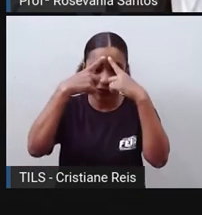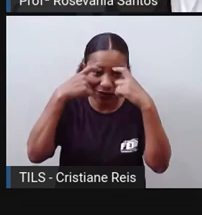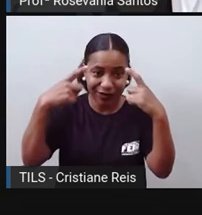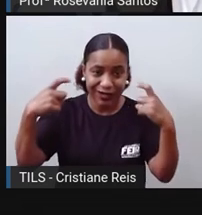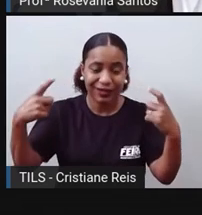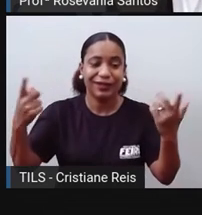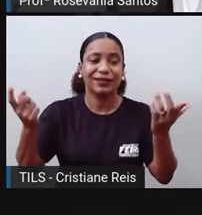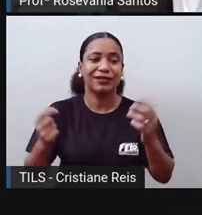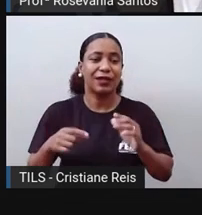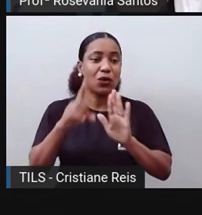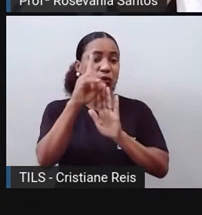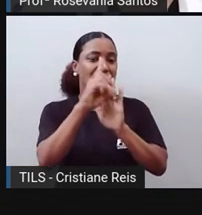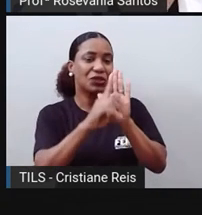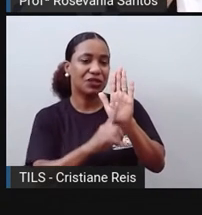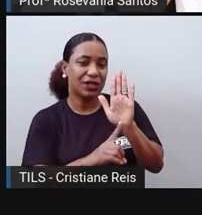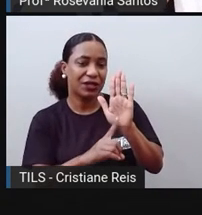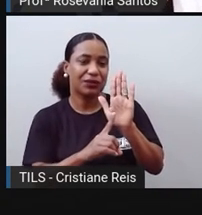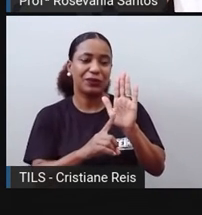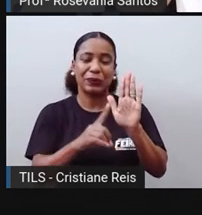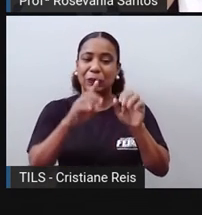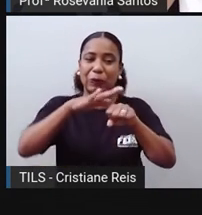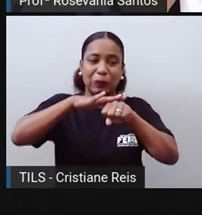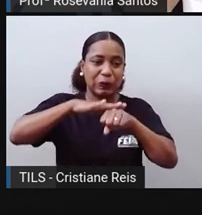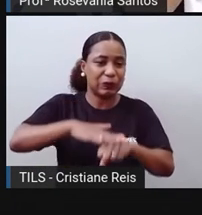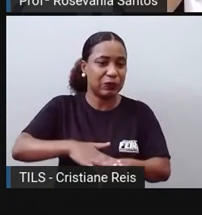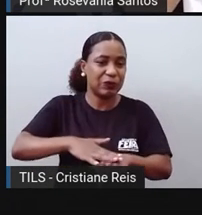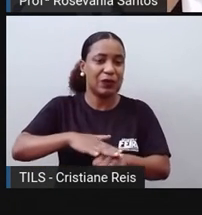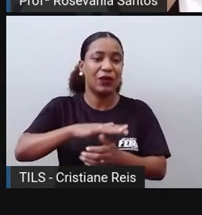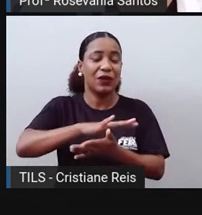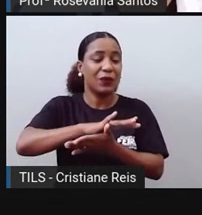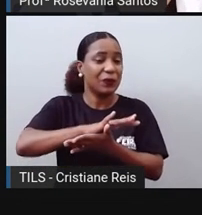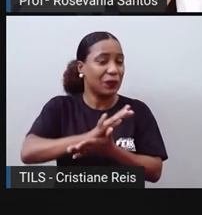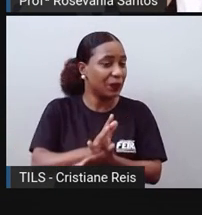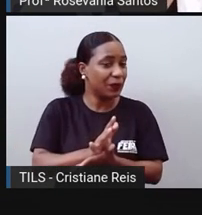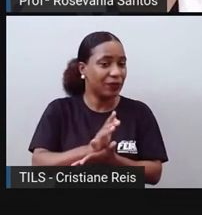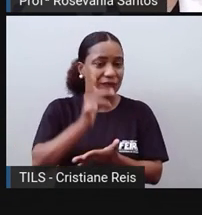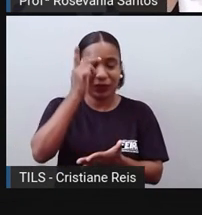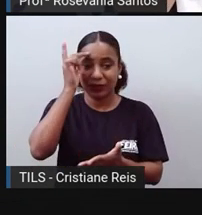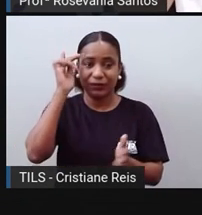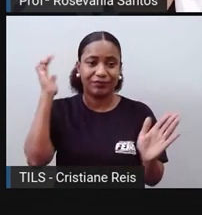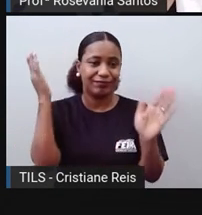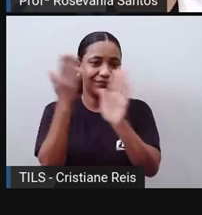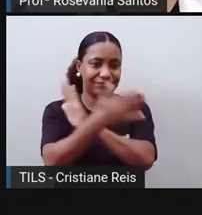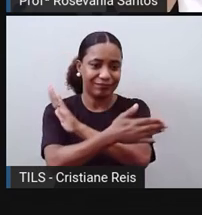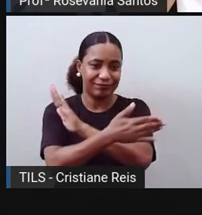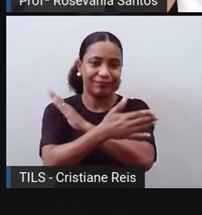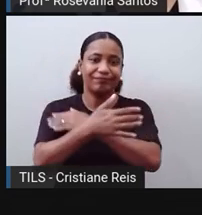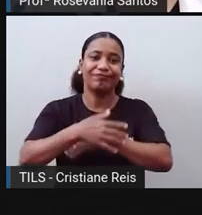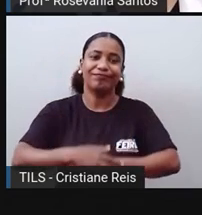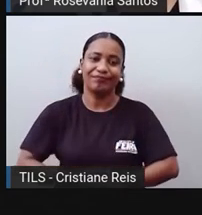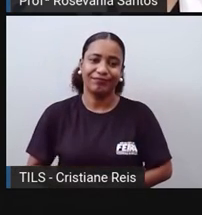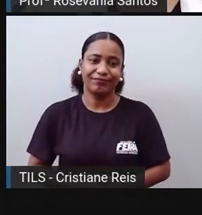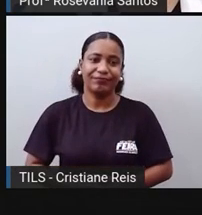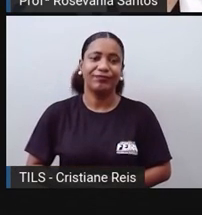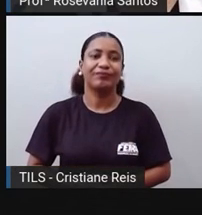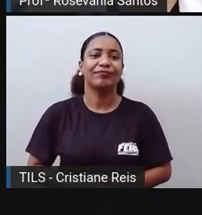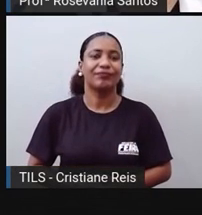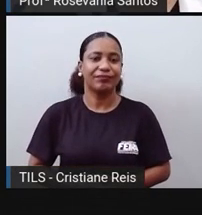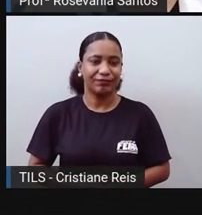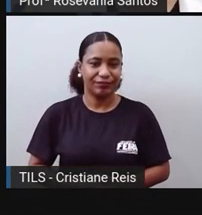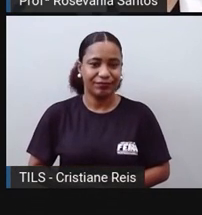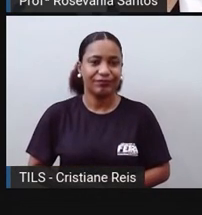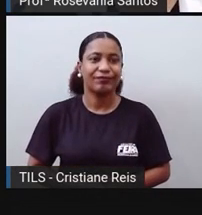que é como a gente tem observado um bocado, principalmente aí quando se fala da Síria, ou se fala, né, do Afeganistão. Também tem